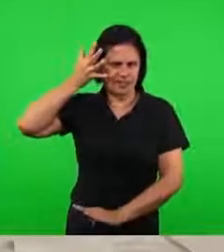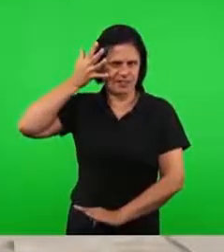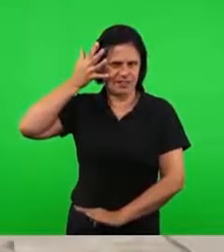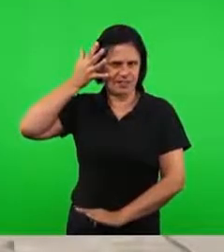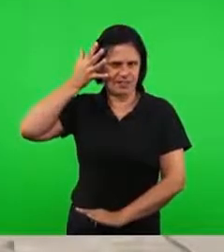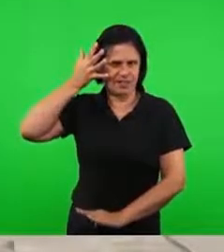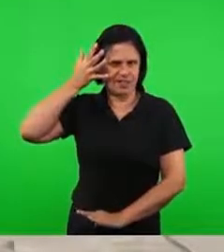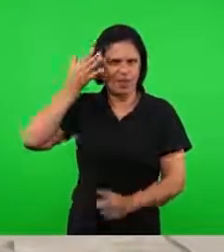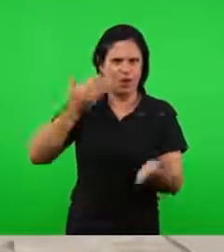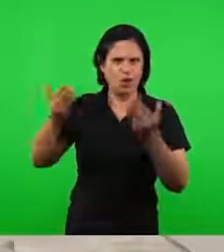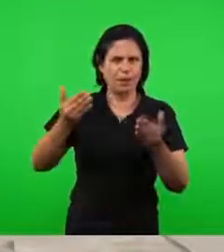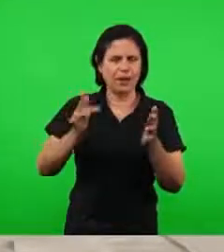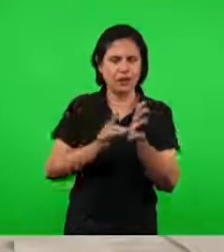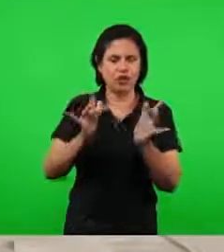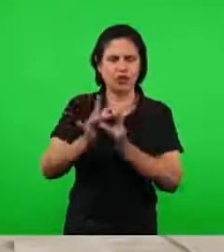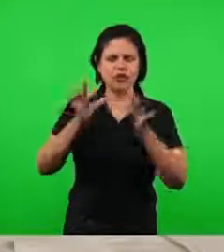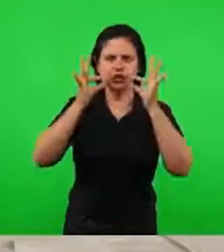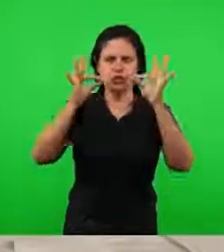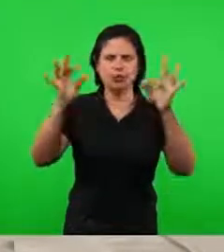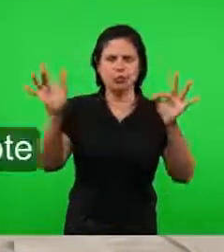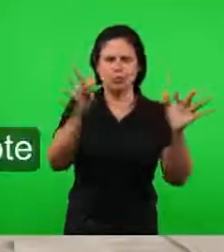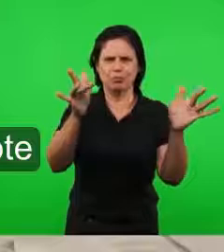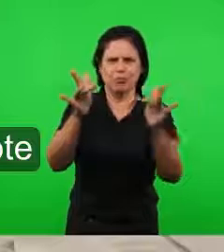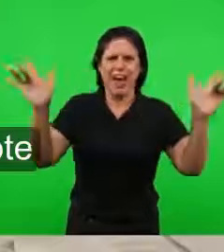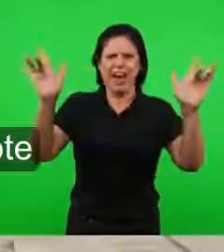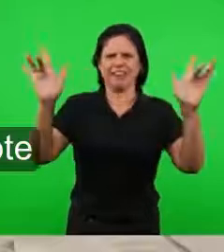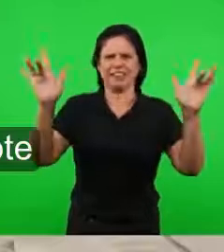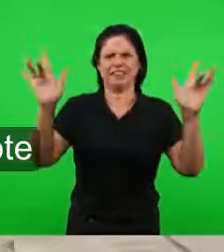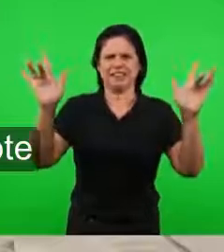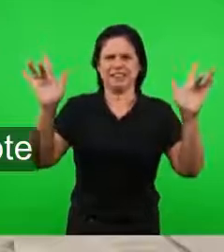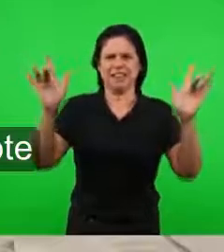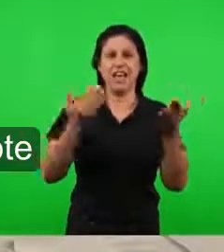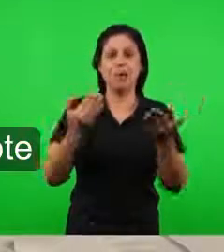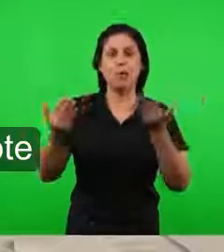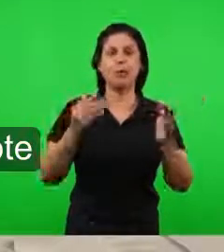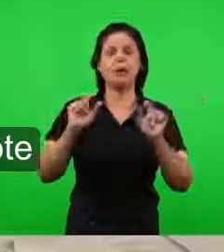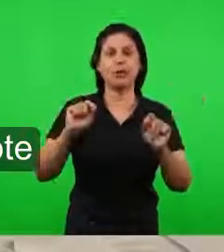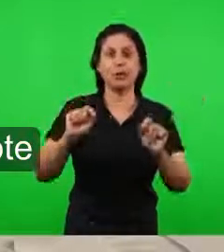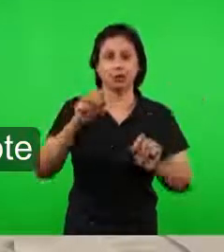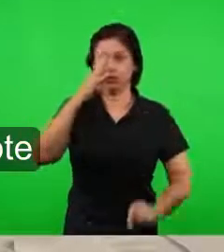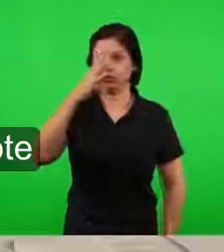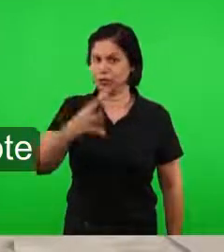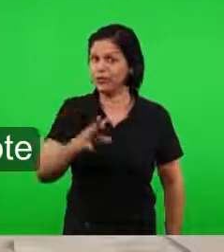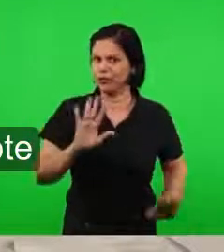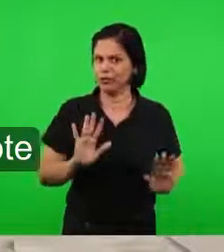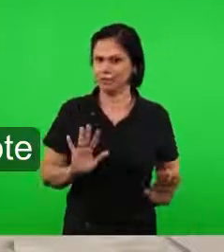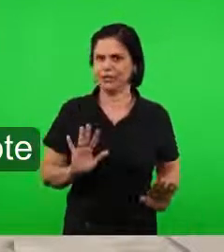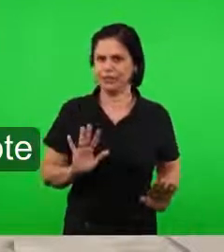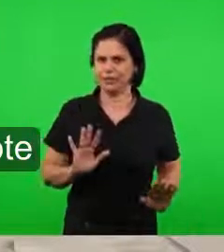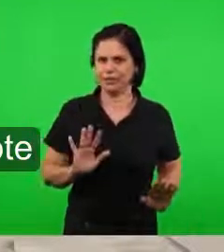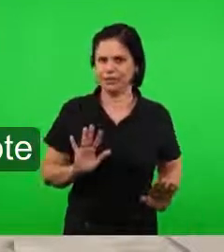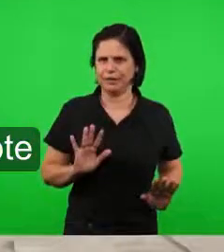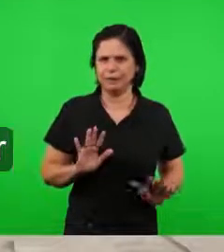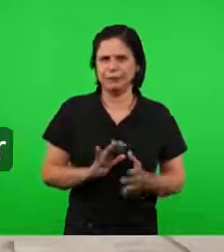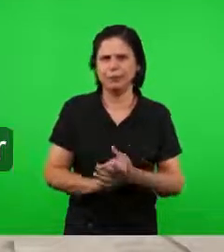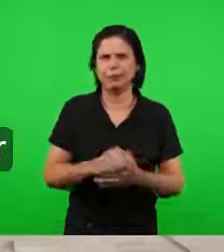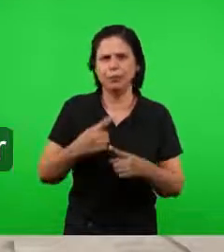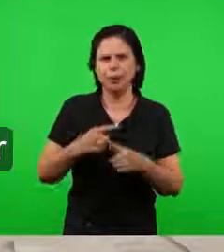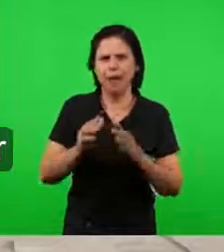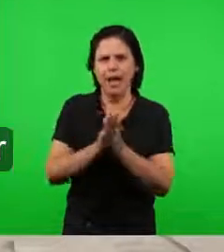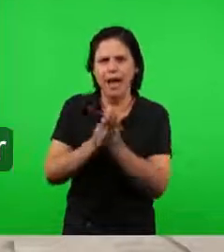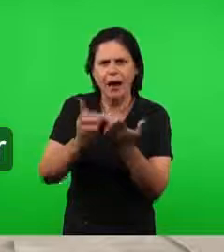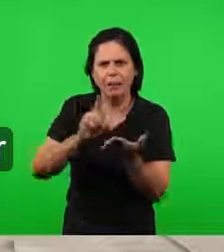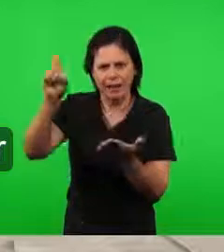Contra eles, batalharei com a espada. Então, a palavra voltaria. E foi a primeira, observe, colocação.